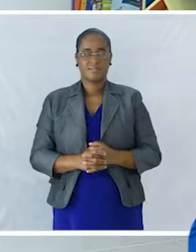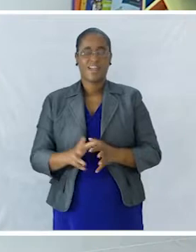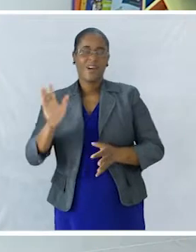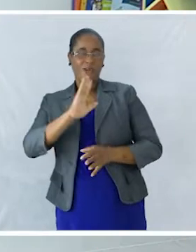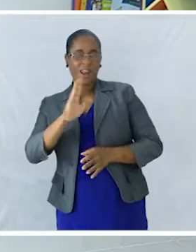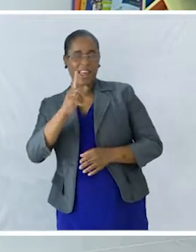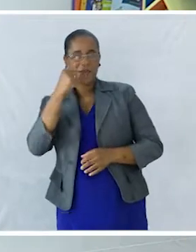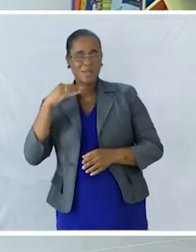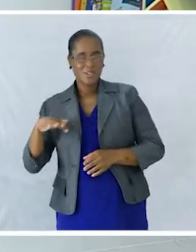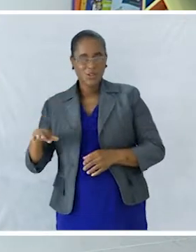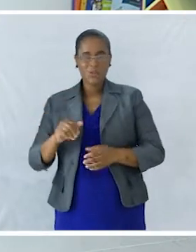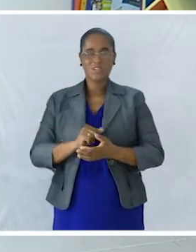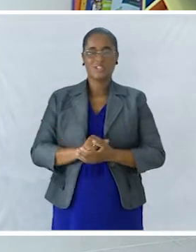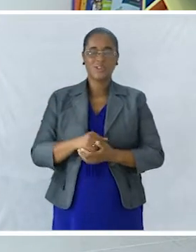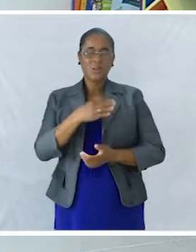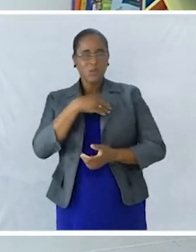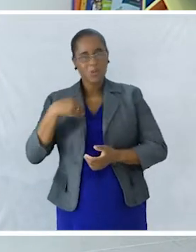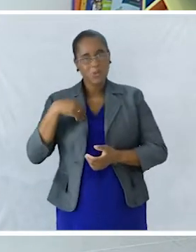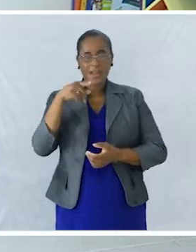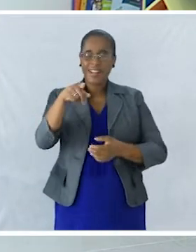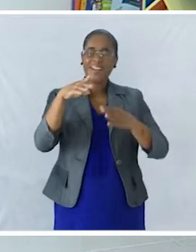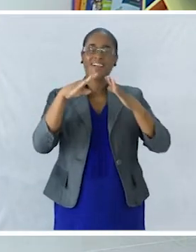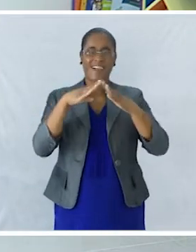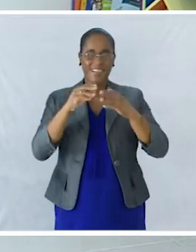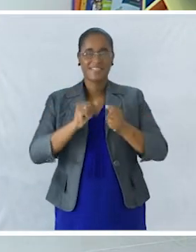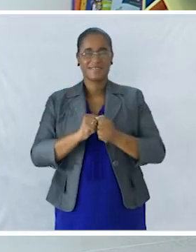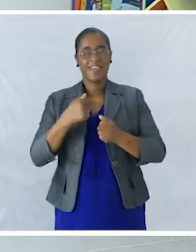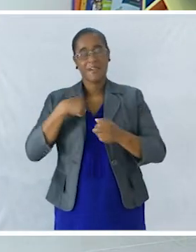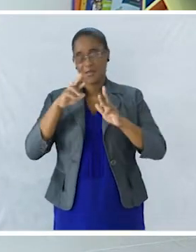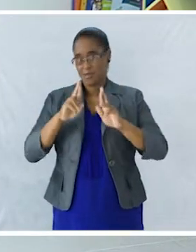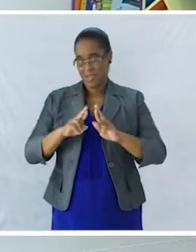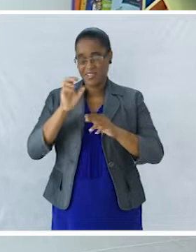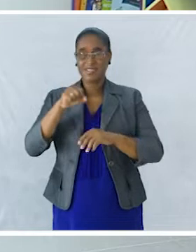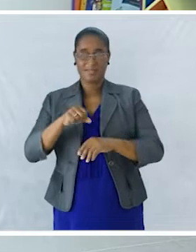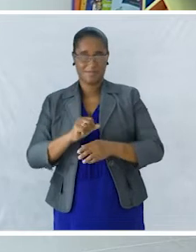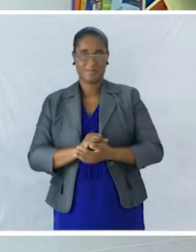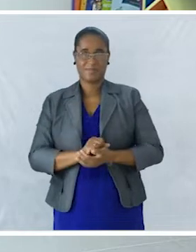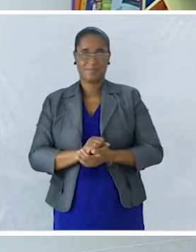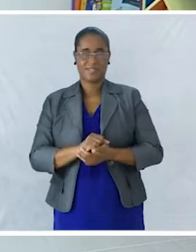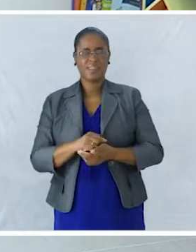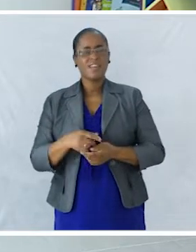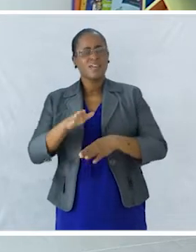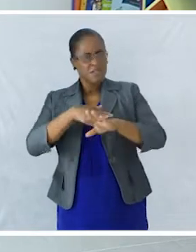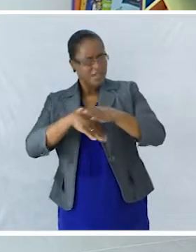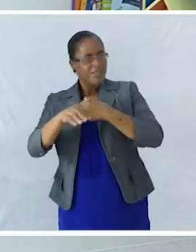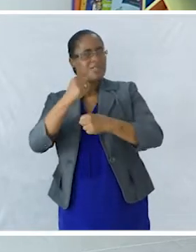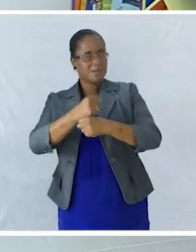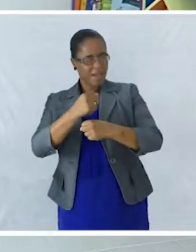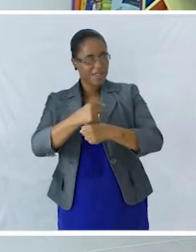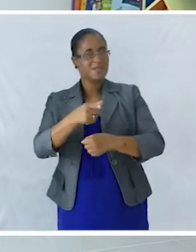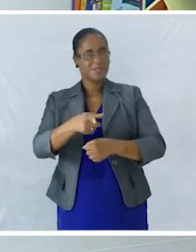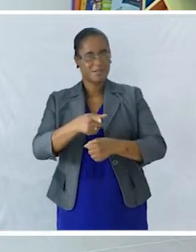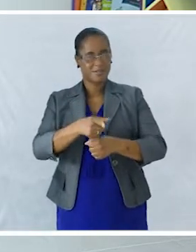Olá meninos, tudo bem aí em casa? Espero bem que sim. E andam a fazer os trabalhos?